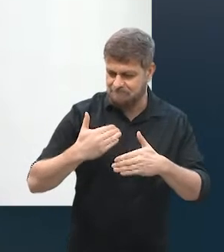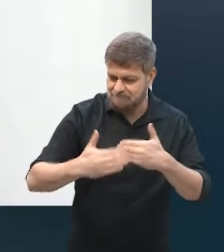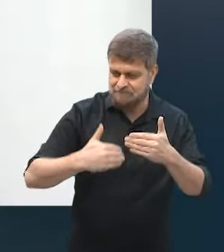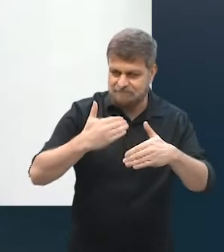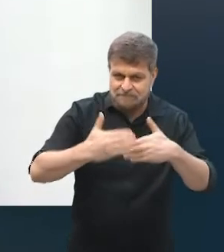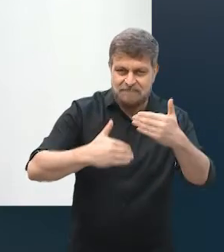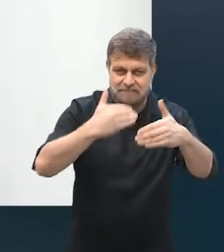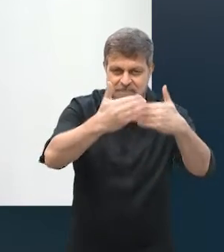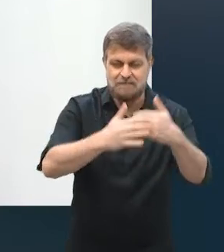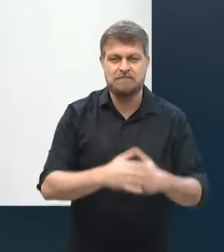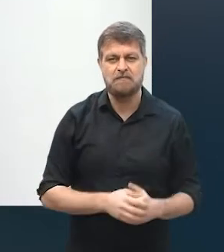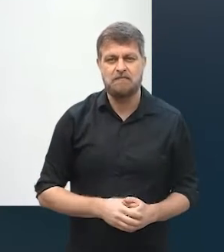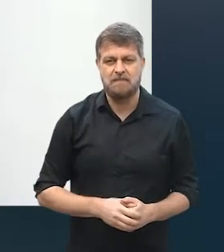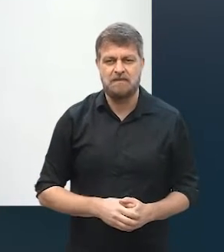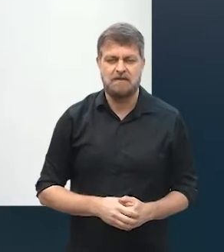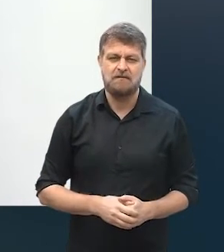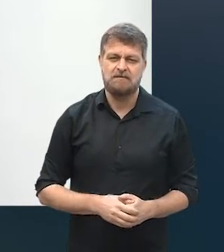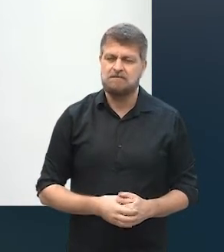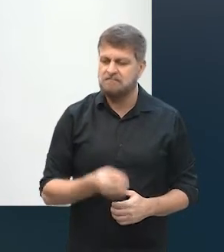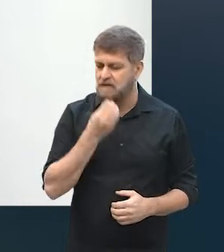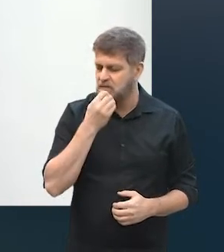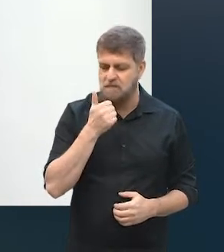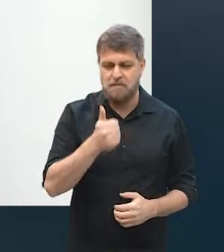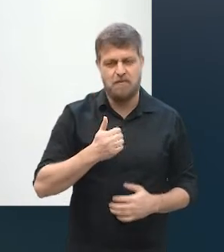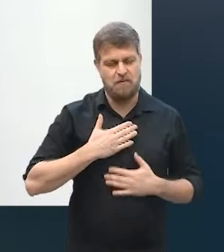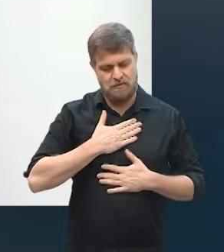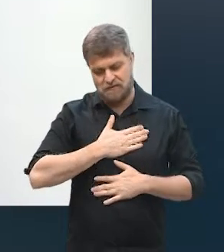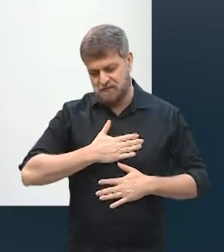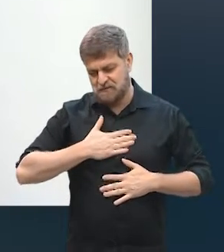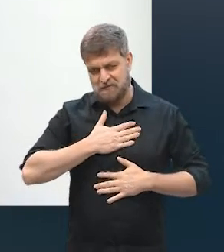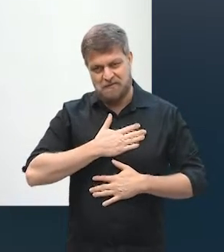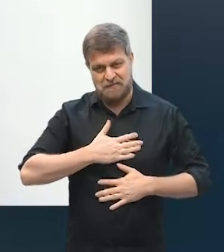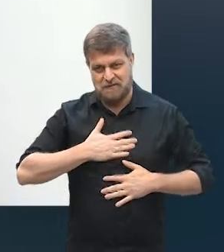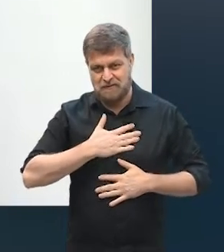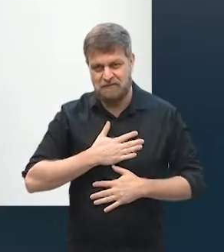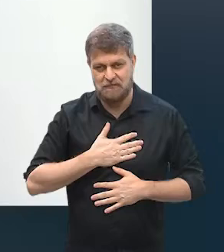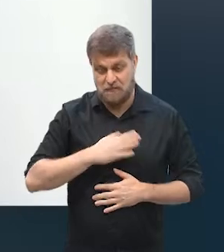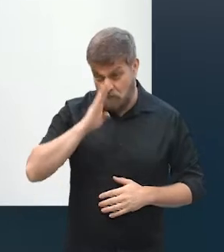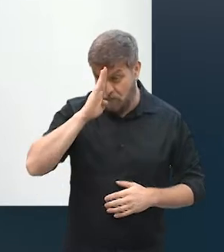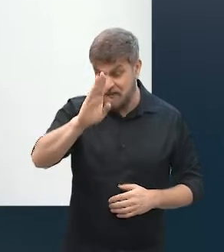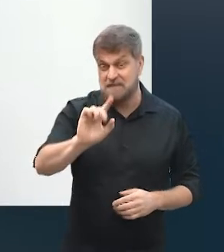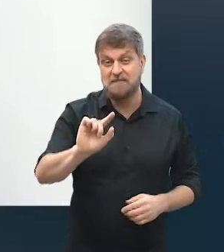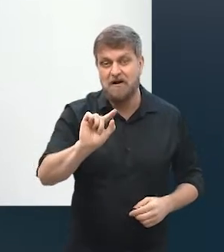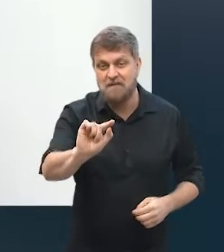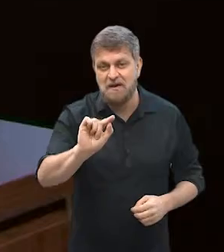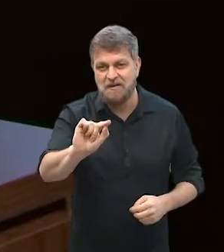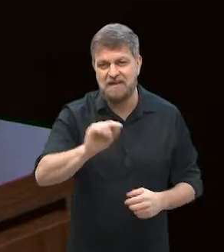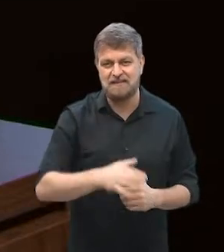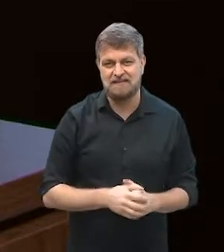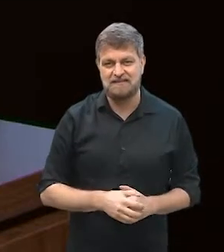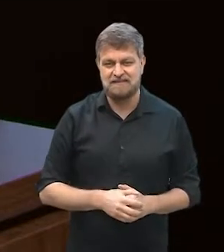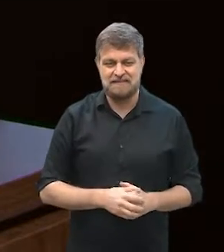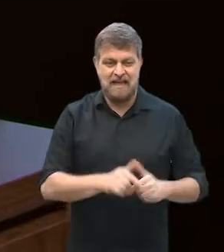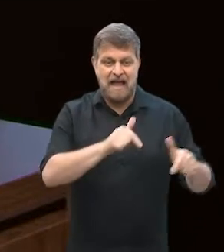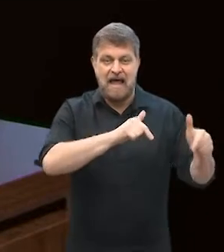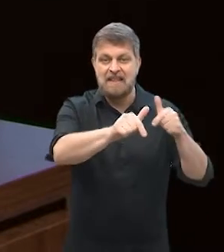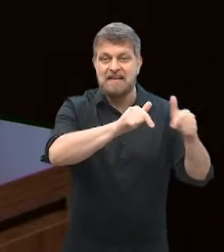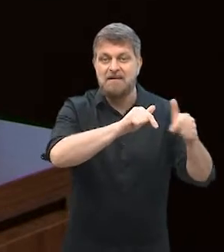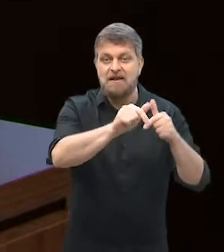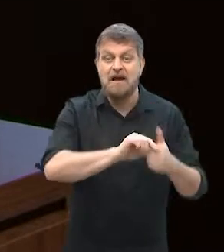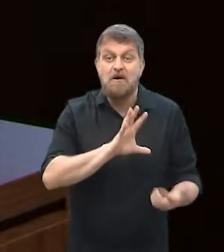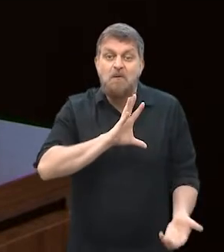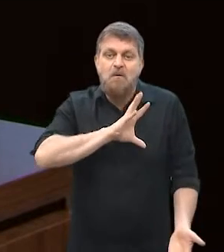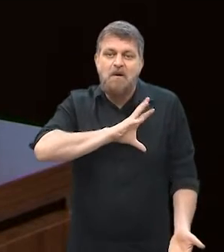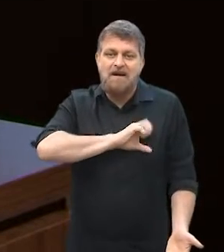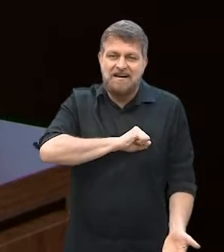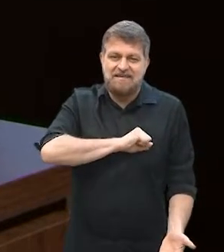Em busca do crescimento. Mas é muito... Eu acho que, acima de tudo, é você fazer o que você gosta, né?